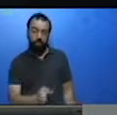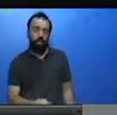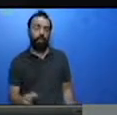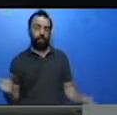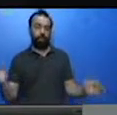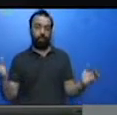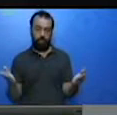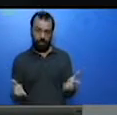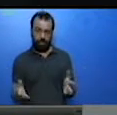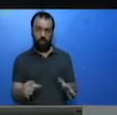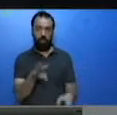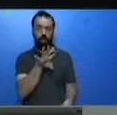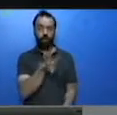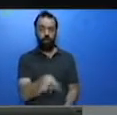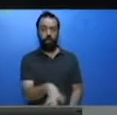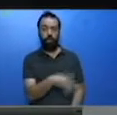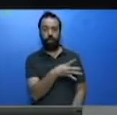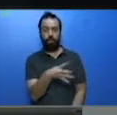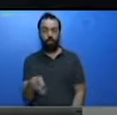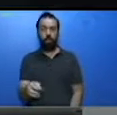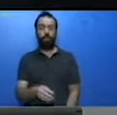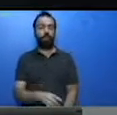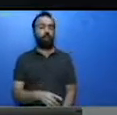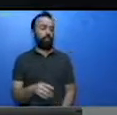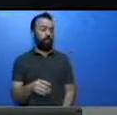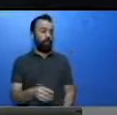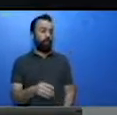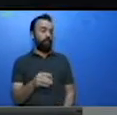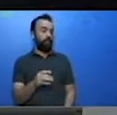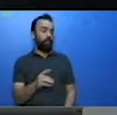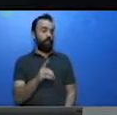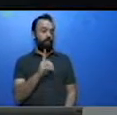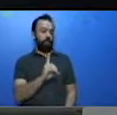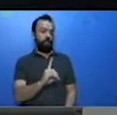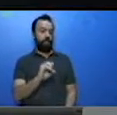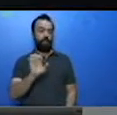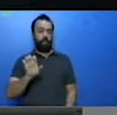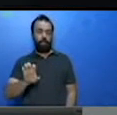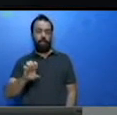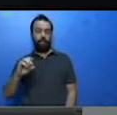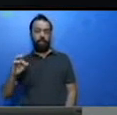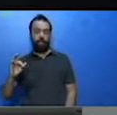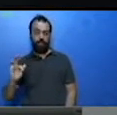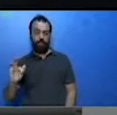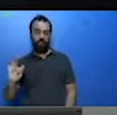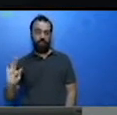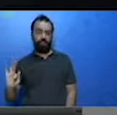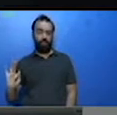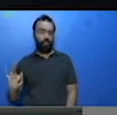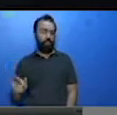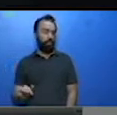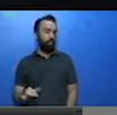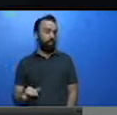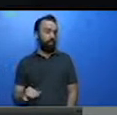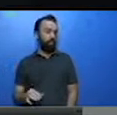aqui com a tabuada e vamos acrescentar a mesma quantidade de zeros.